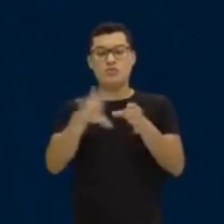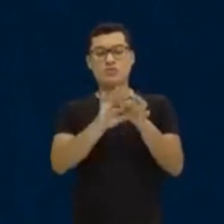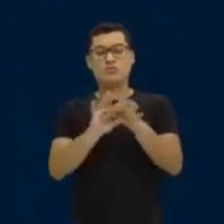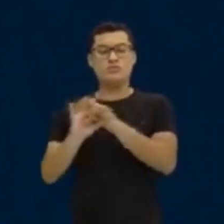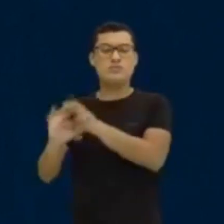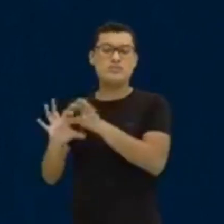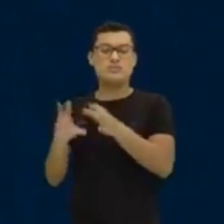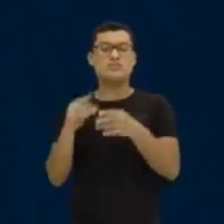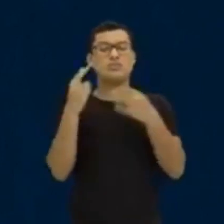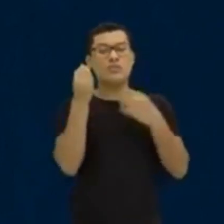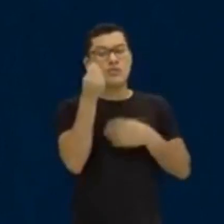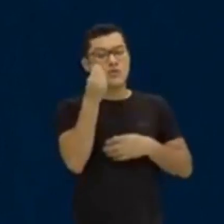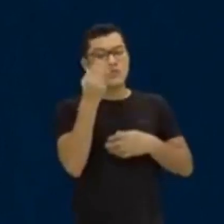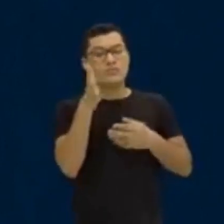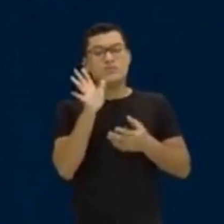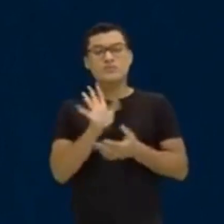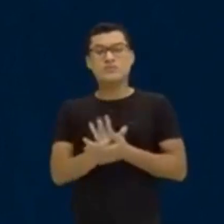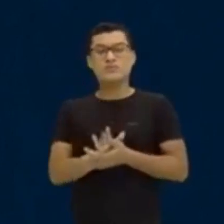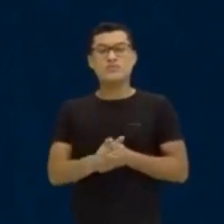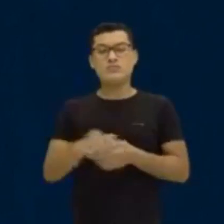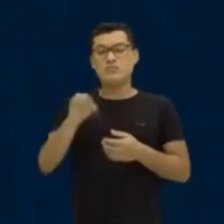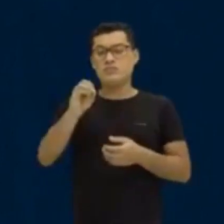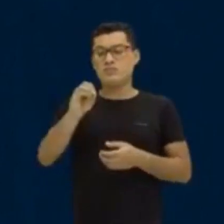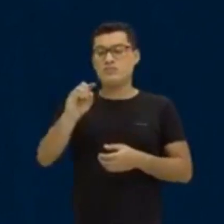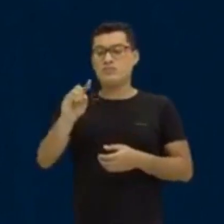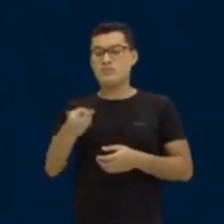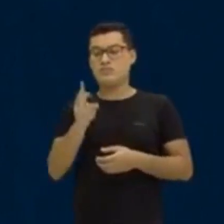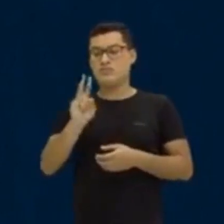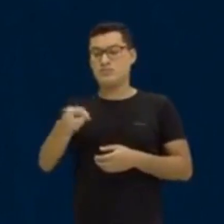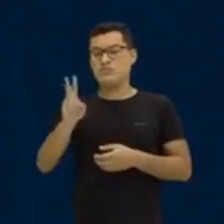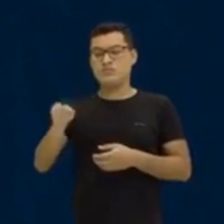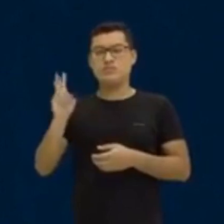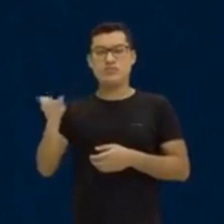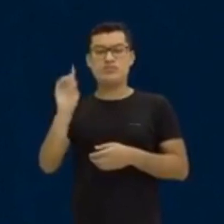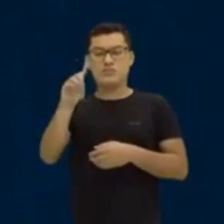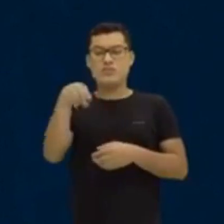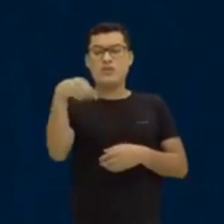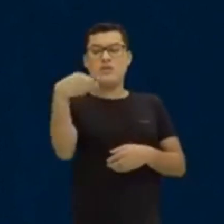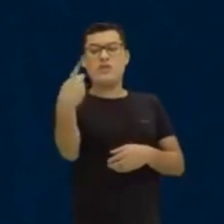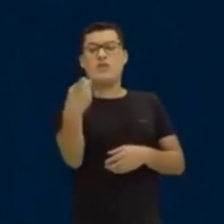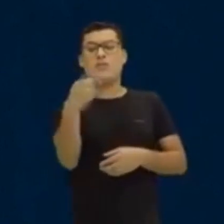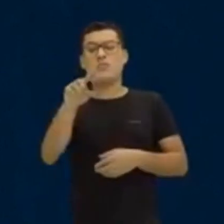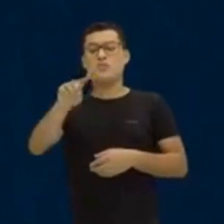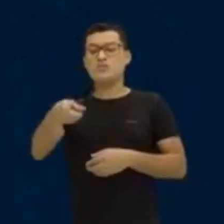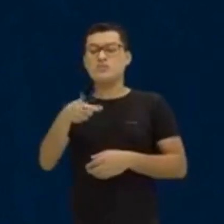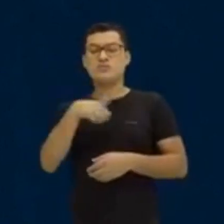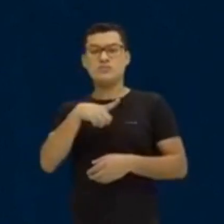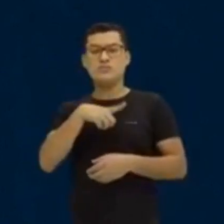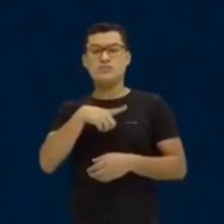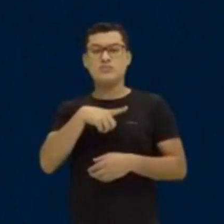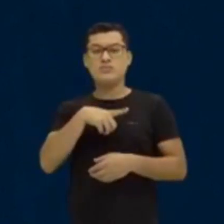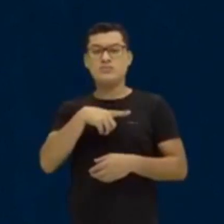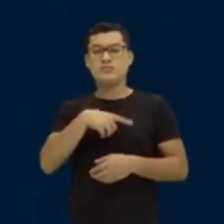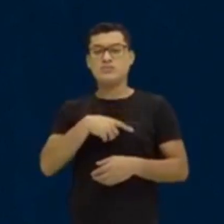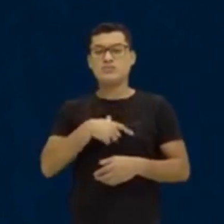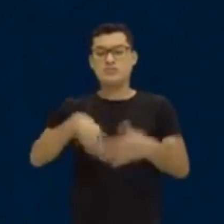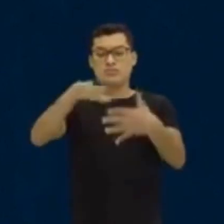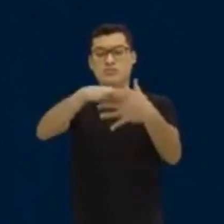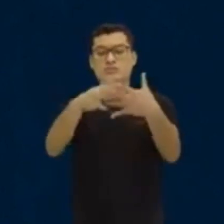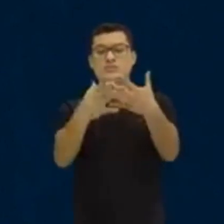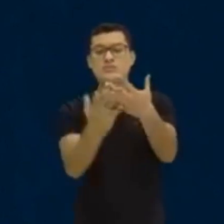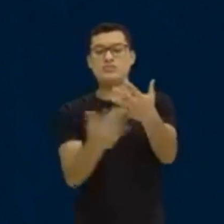simples? Observa, é aquela dízima que, depois da vírgula, eu só tenho elementos se repetindo,